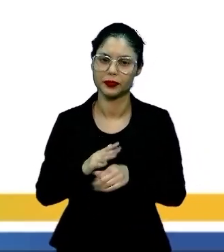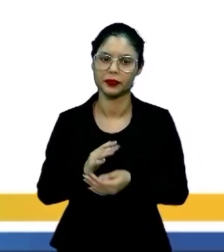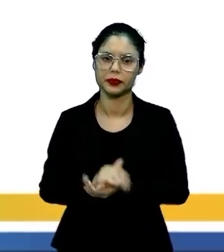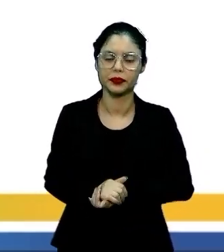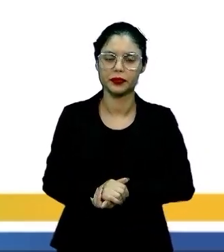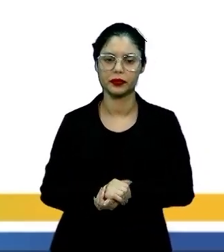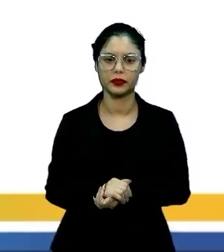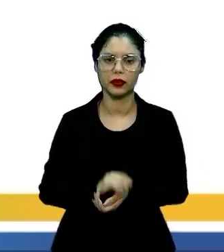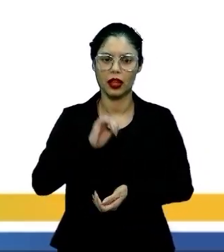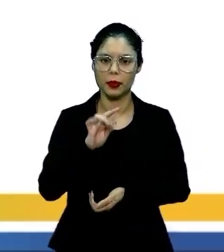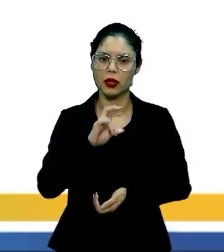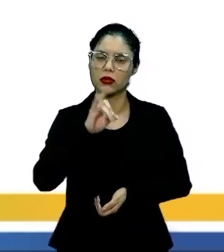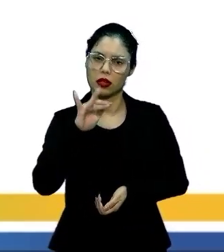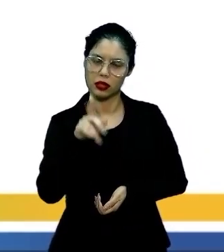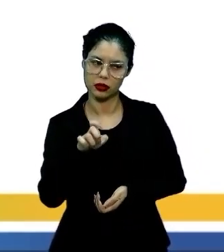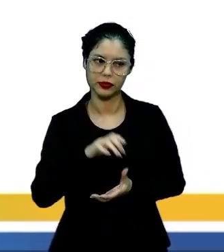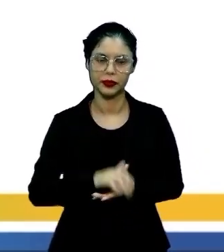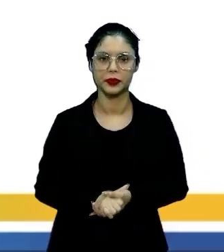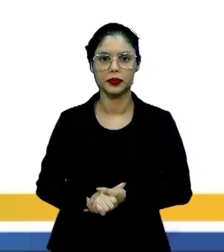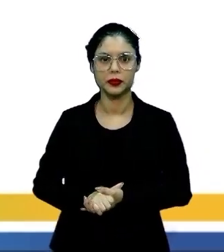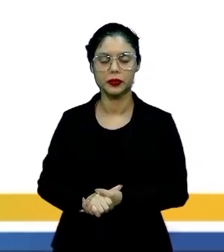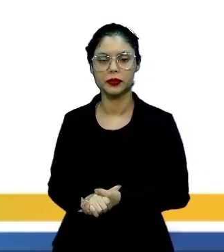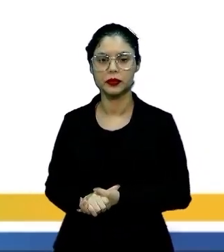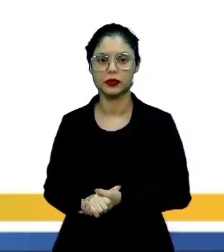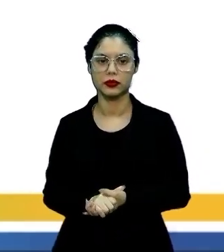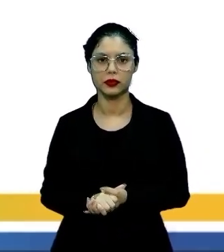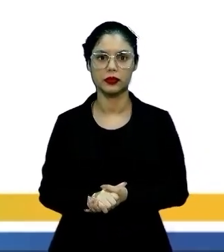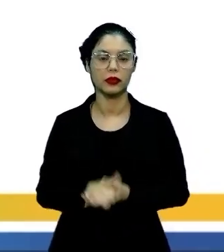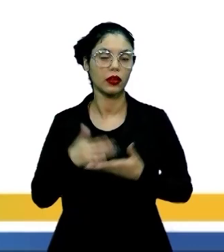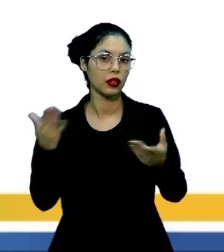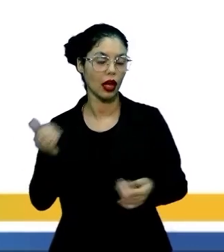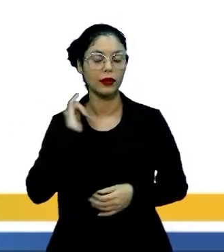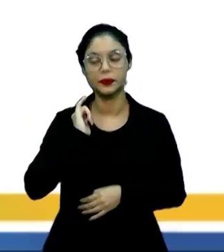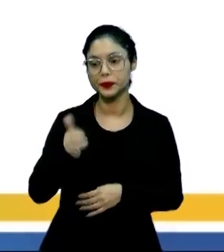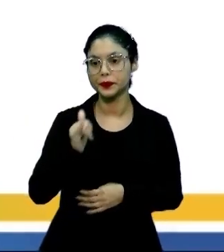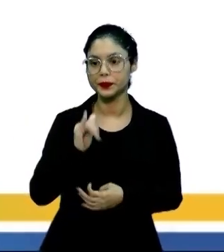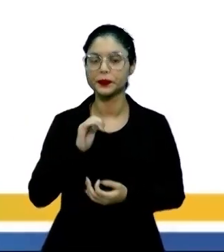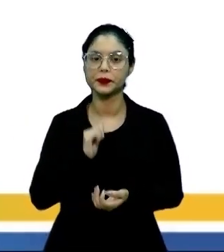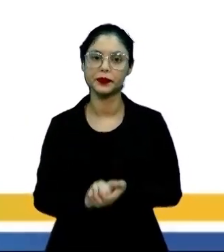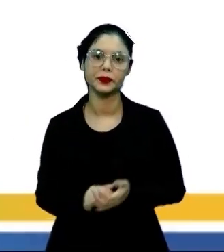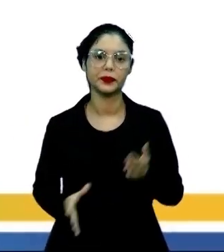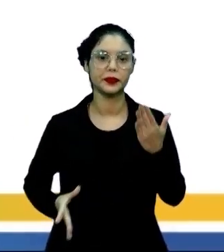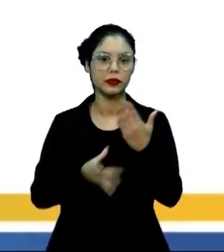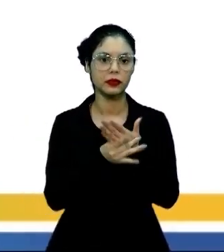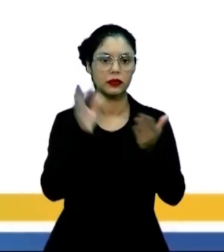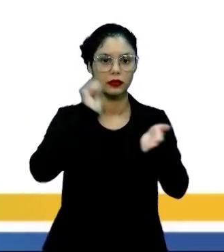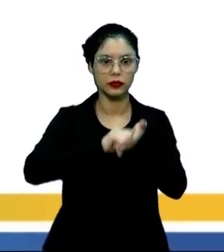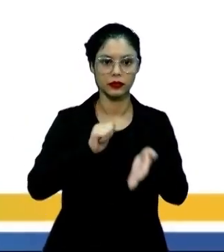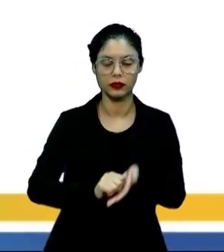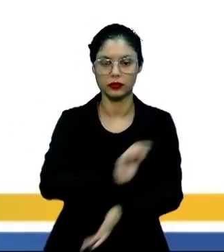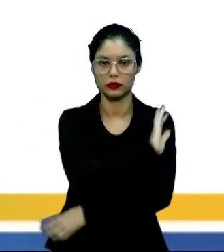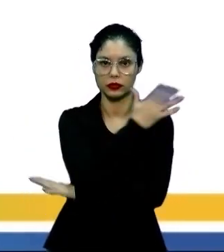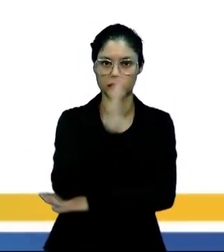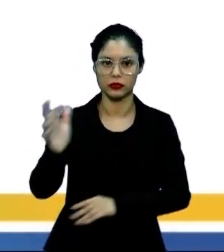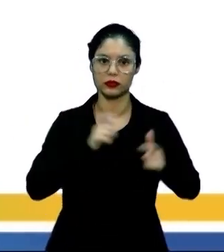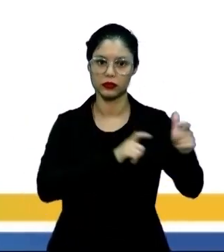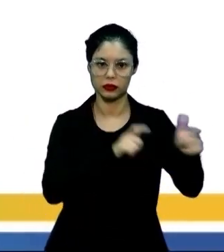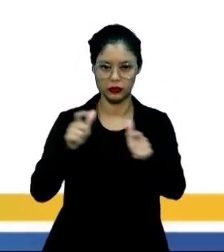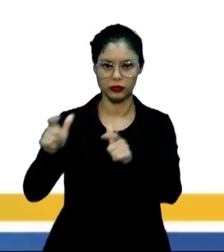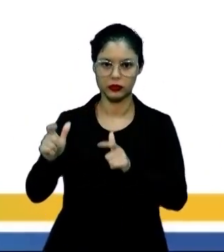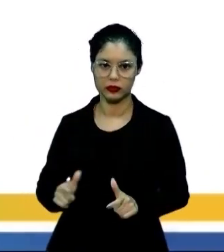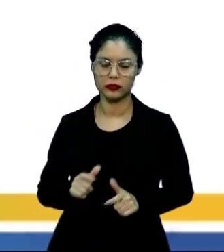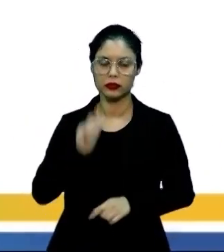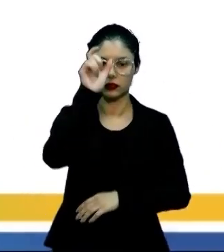e impessoalidade. Quanto à narrativa, o realismo, ele tem a descrição dos ambientes